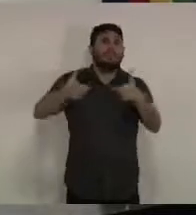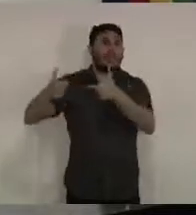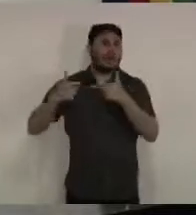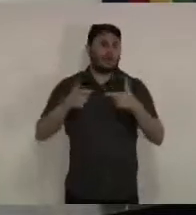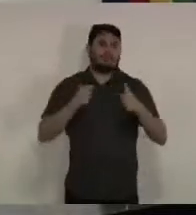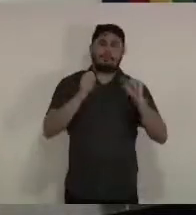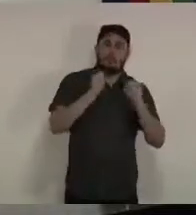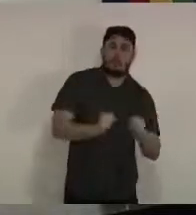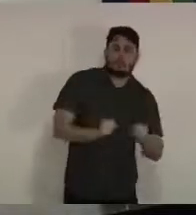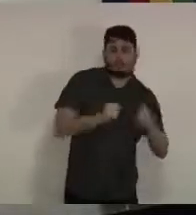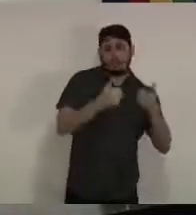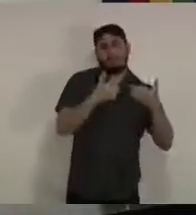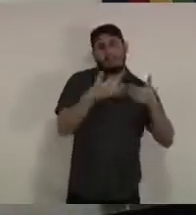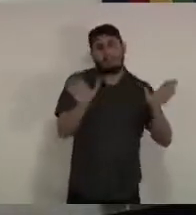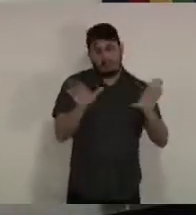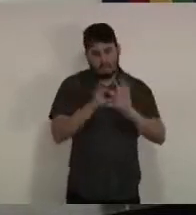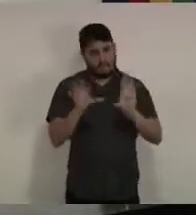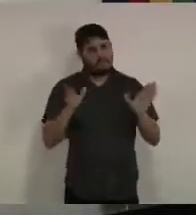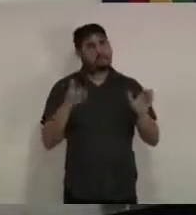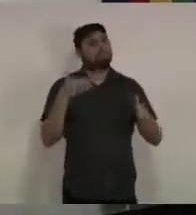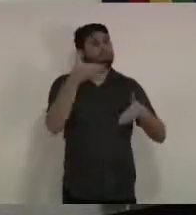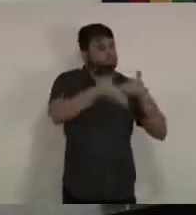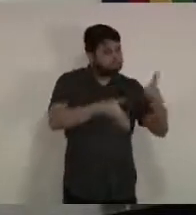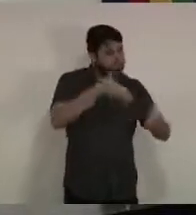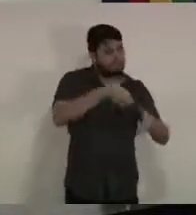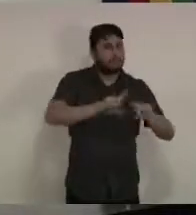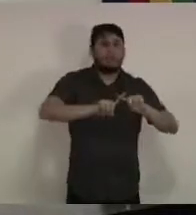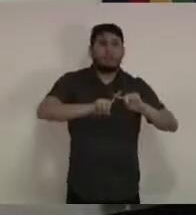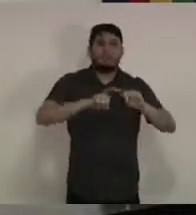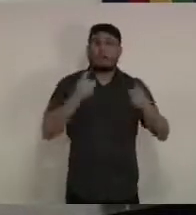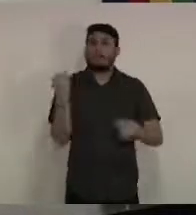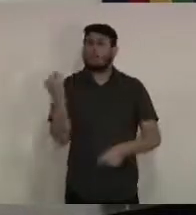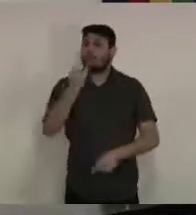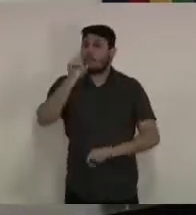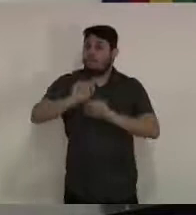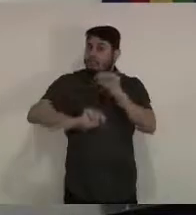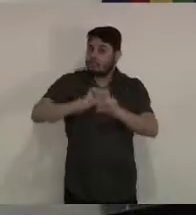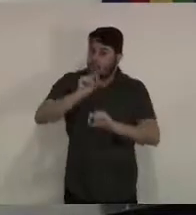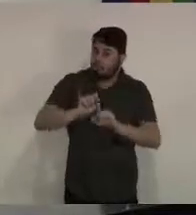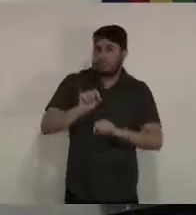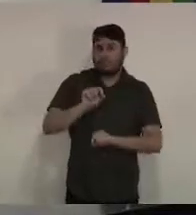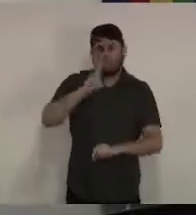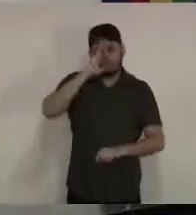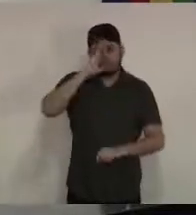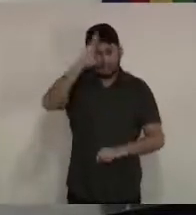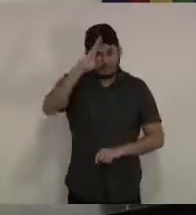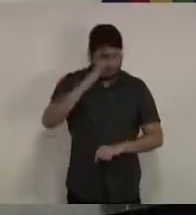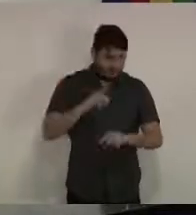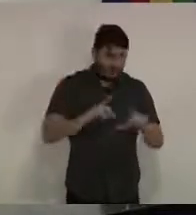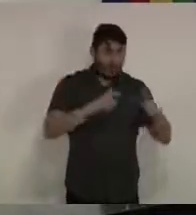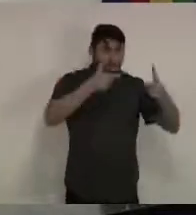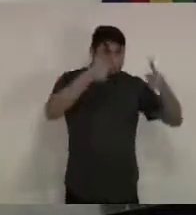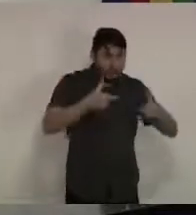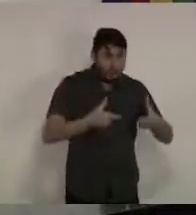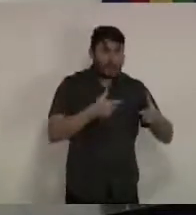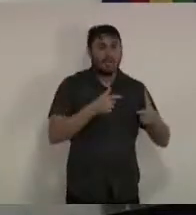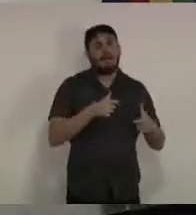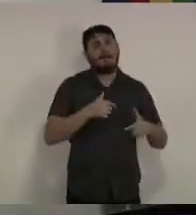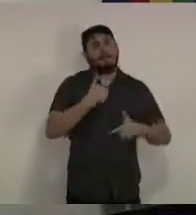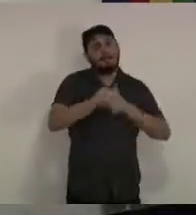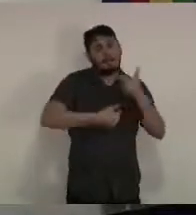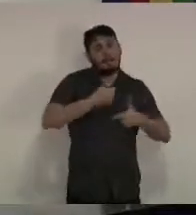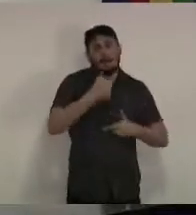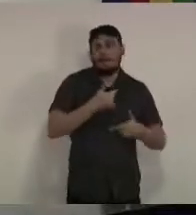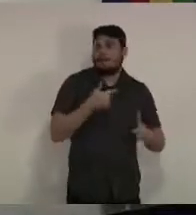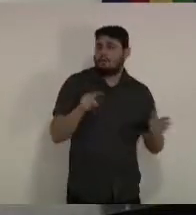só funcione quem é permitido com notificações e com possíveis naqueles casos que não haja permissão ao lacramento